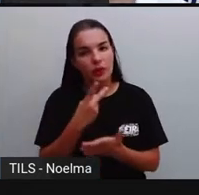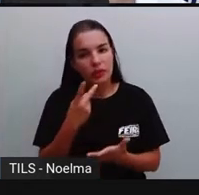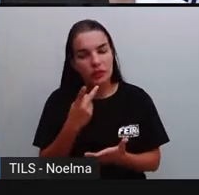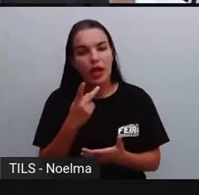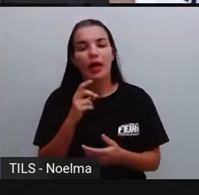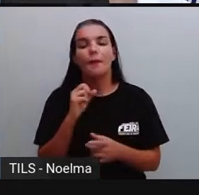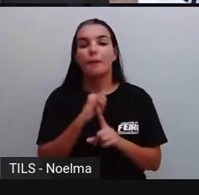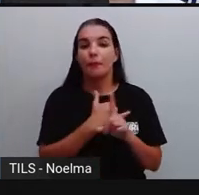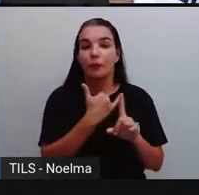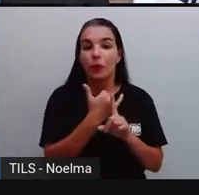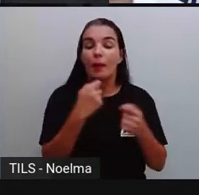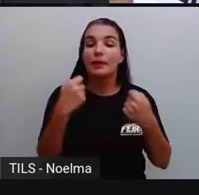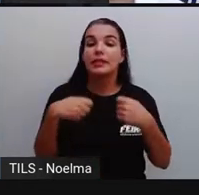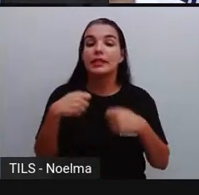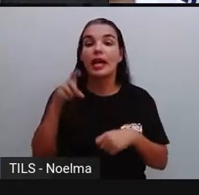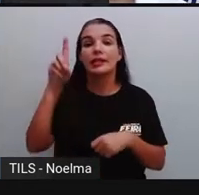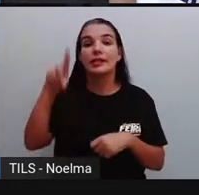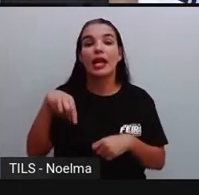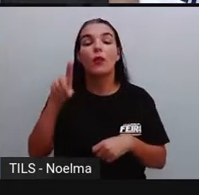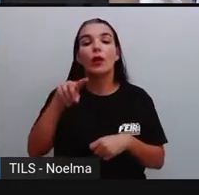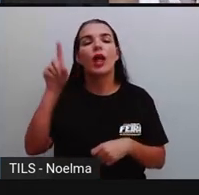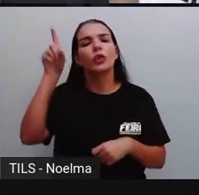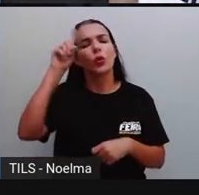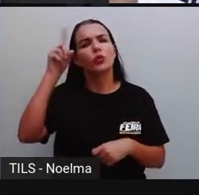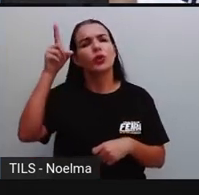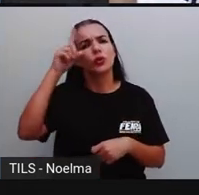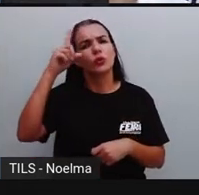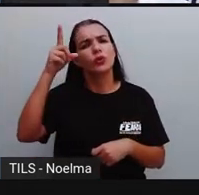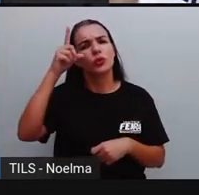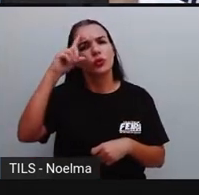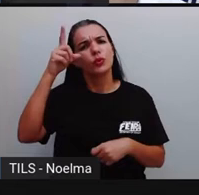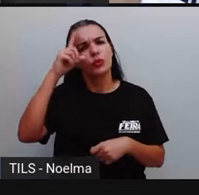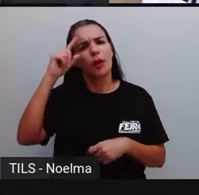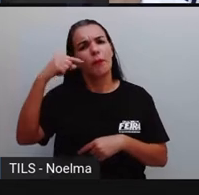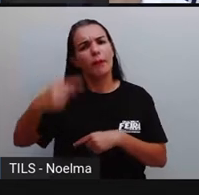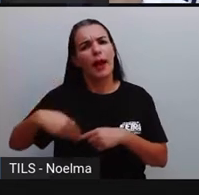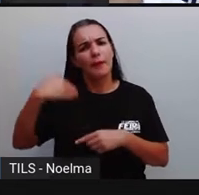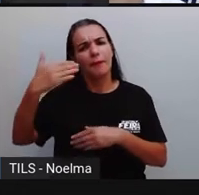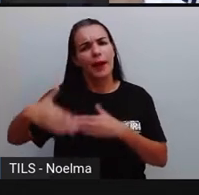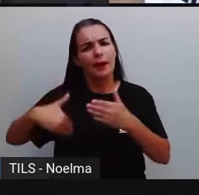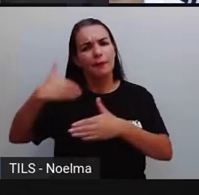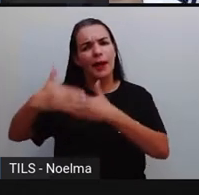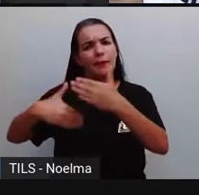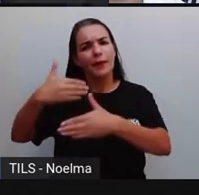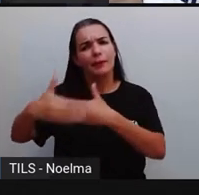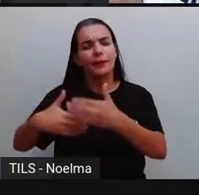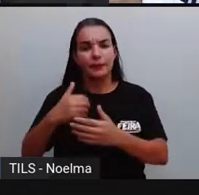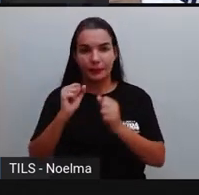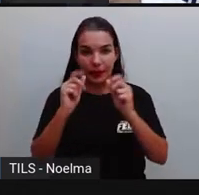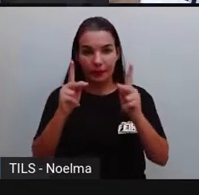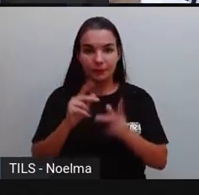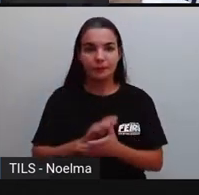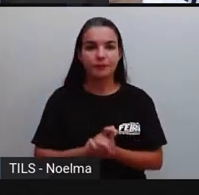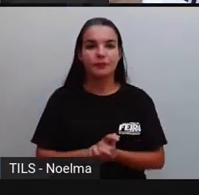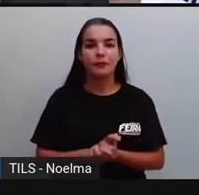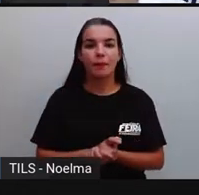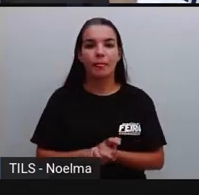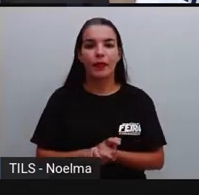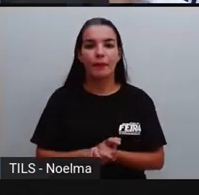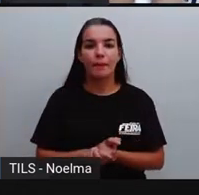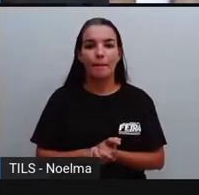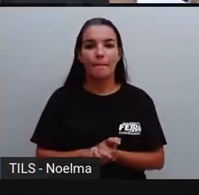bullying, ela precisa ser algo que está sempre se repetindo ali com as mesmas pessoas, tá bom? E